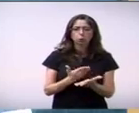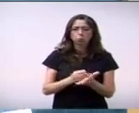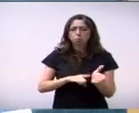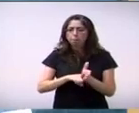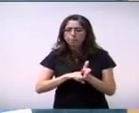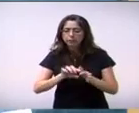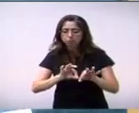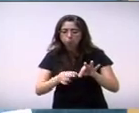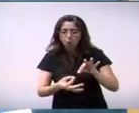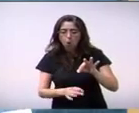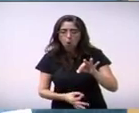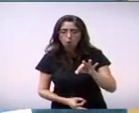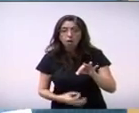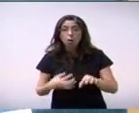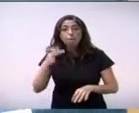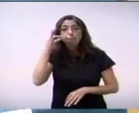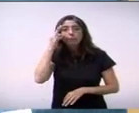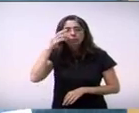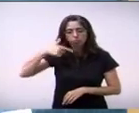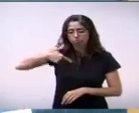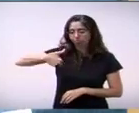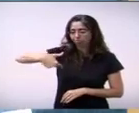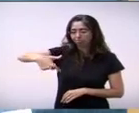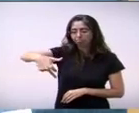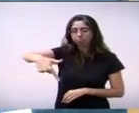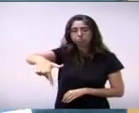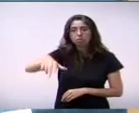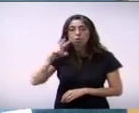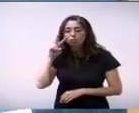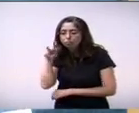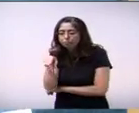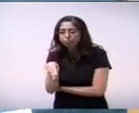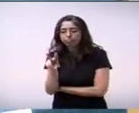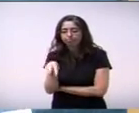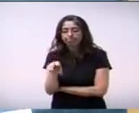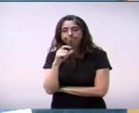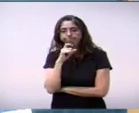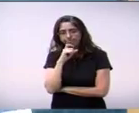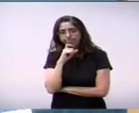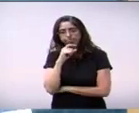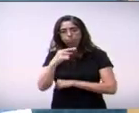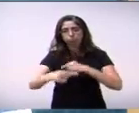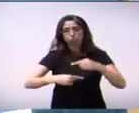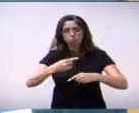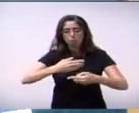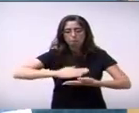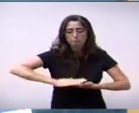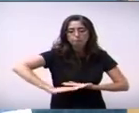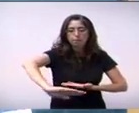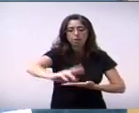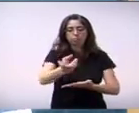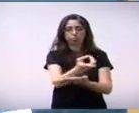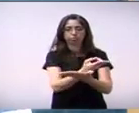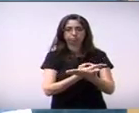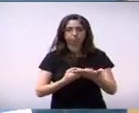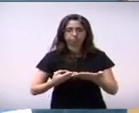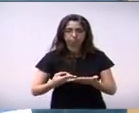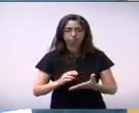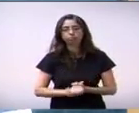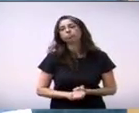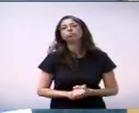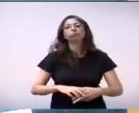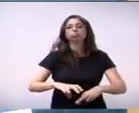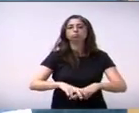áreas, de ir no local, verificar e levantar o mapa. Então, também peço aí, como líder de